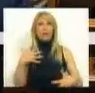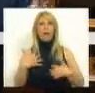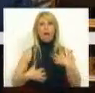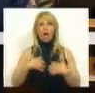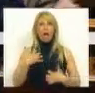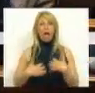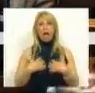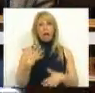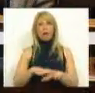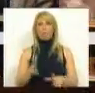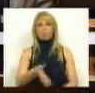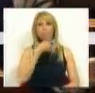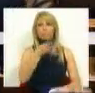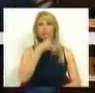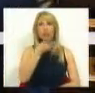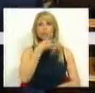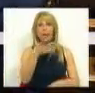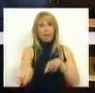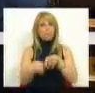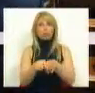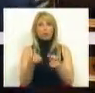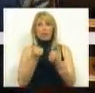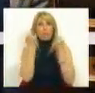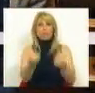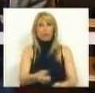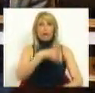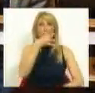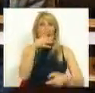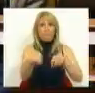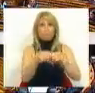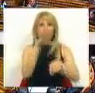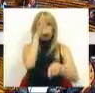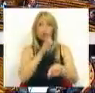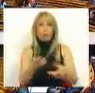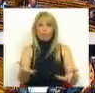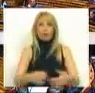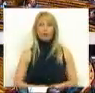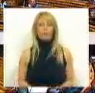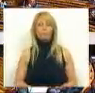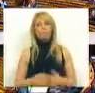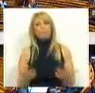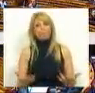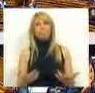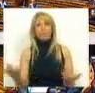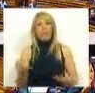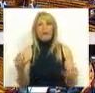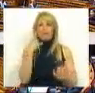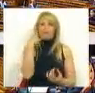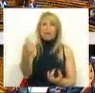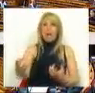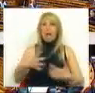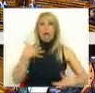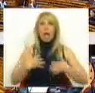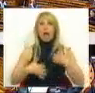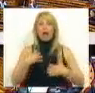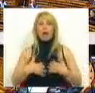explicar a política inexplicável deste Governo, Sra. Deputado. Foi de tal maneira o desespero que a certa altura, veja